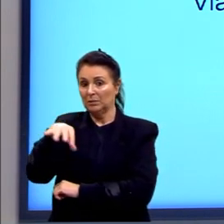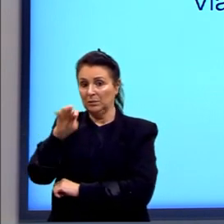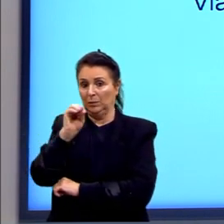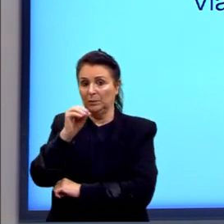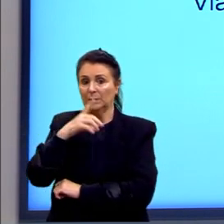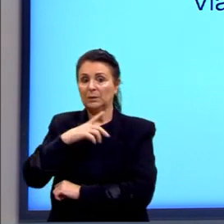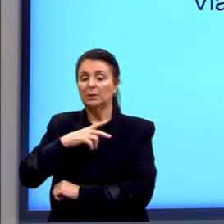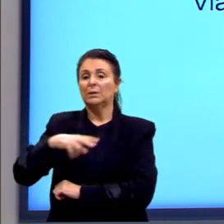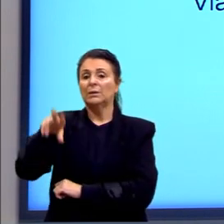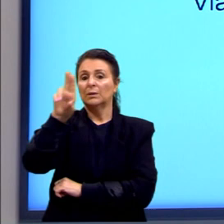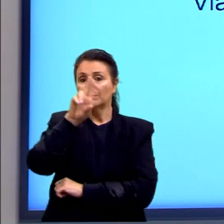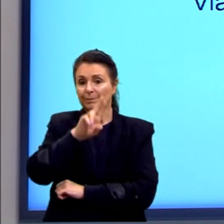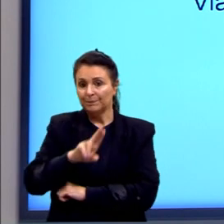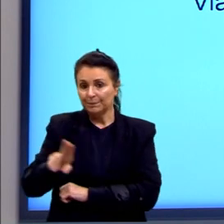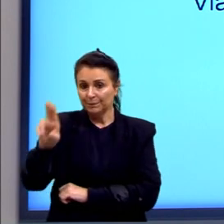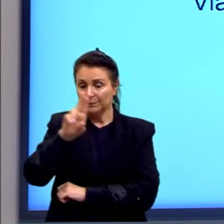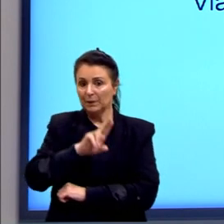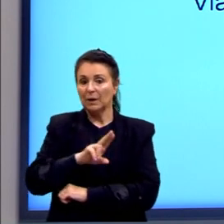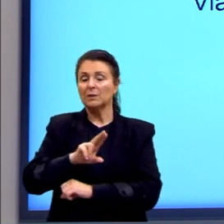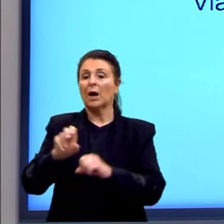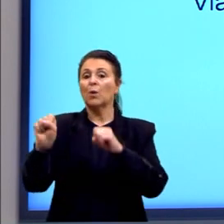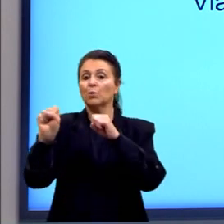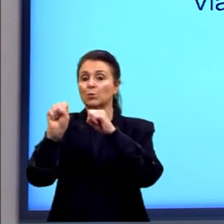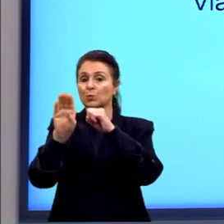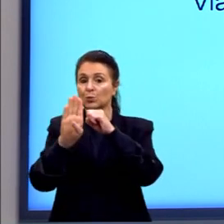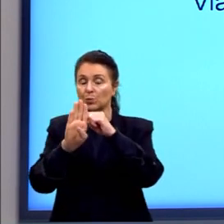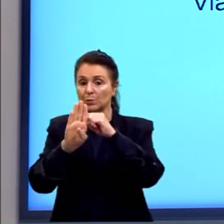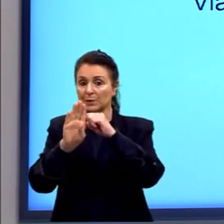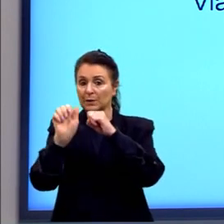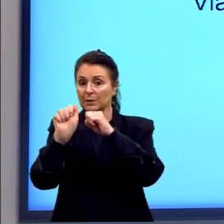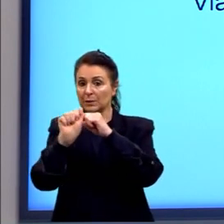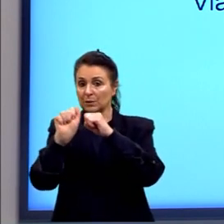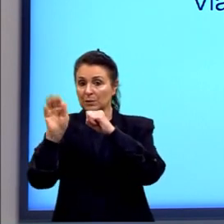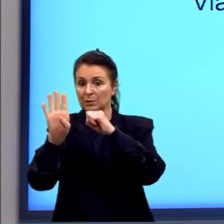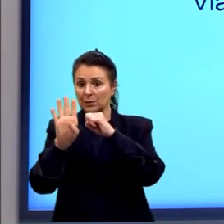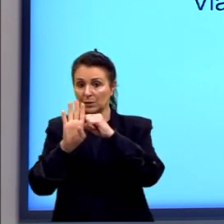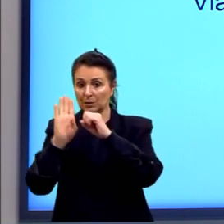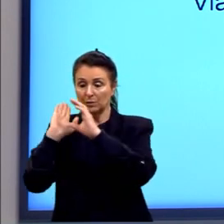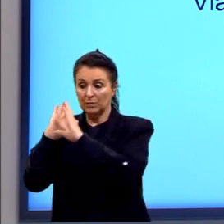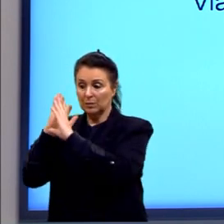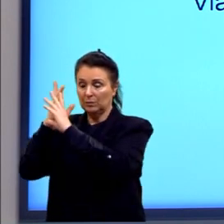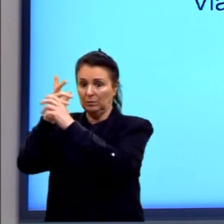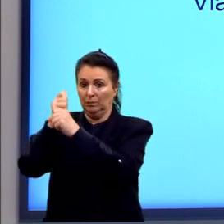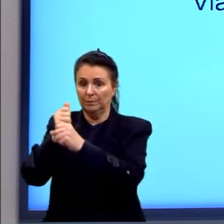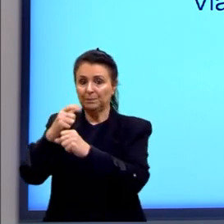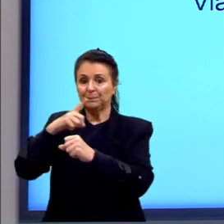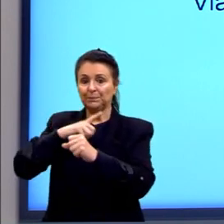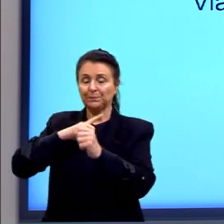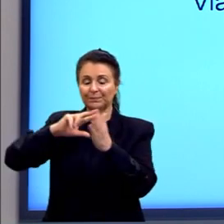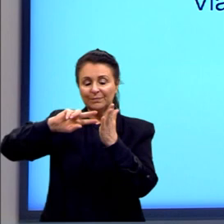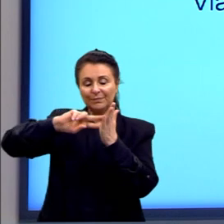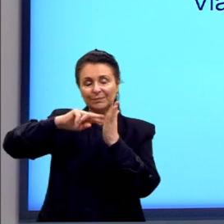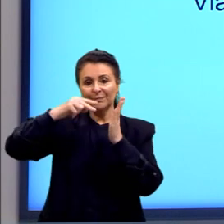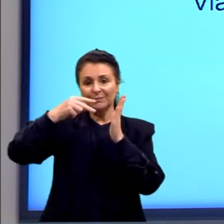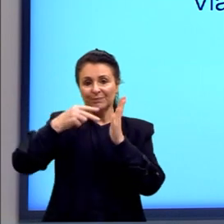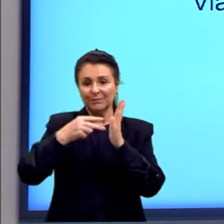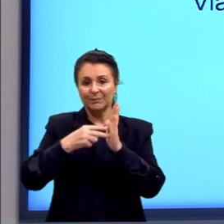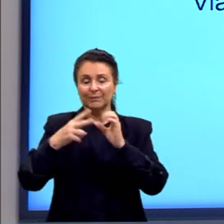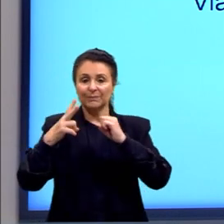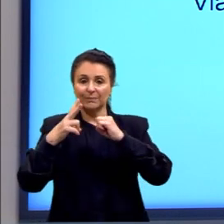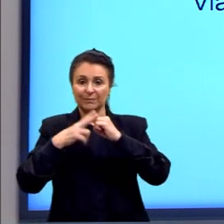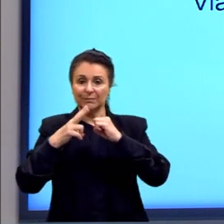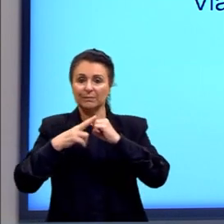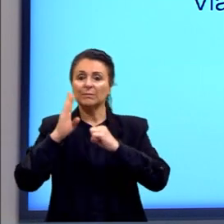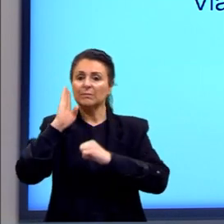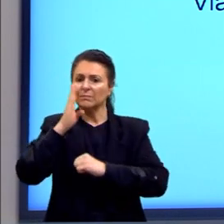quando a gente utiliza um substantivo que vai retomar um significado de um verbo que